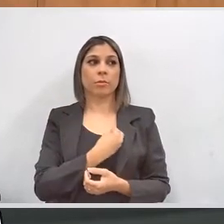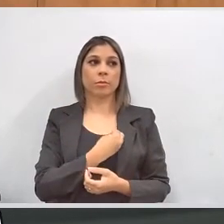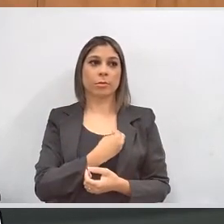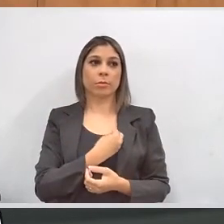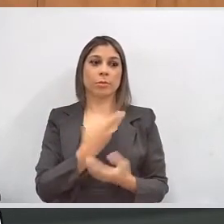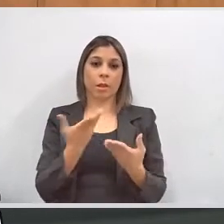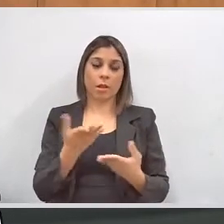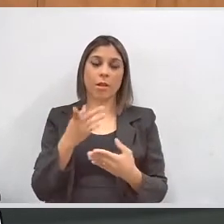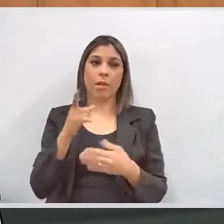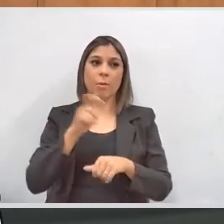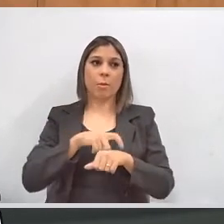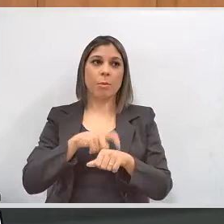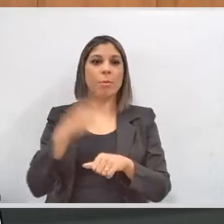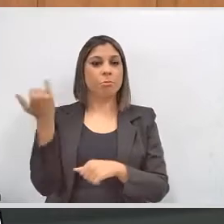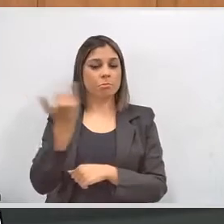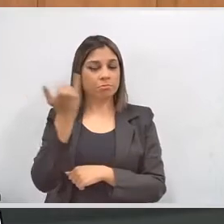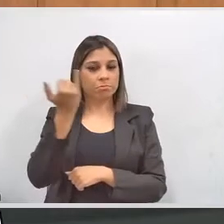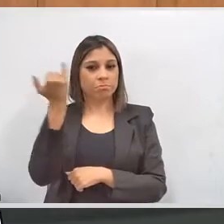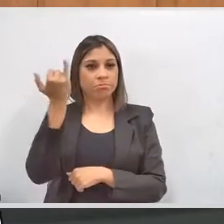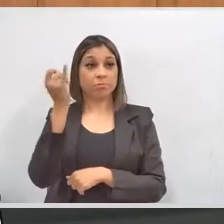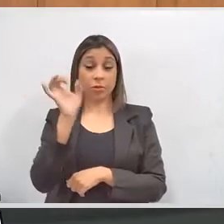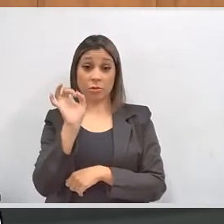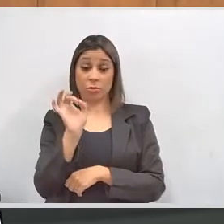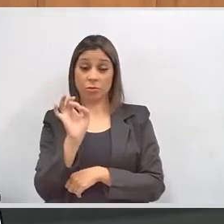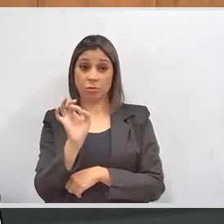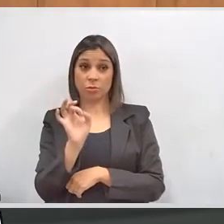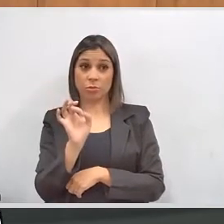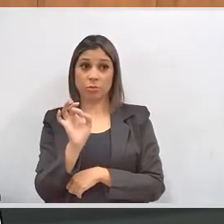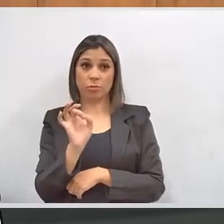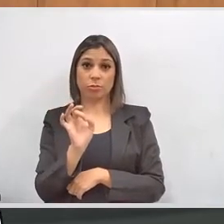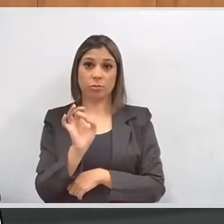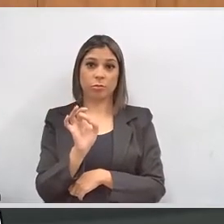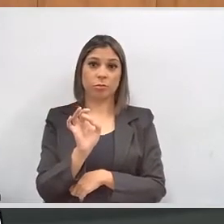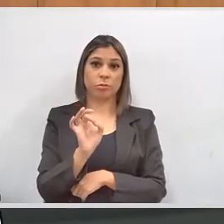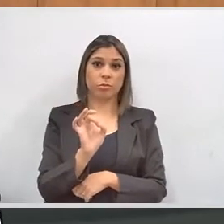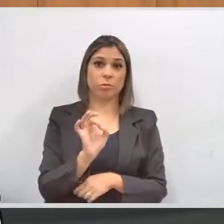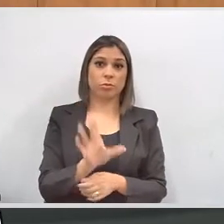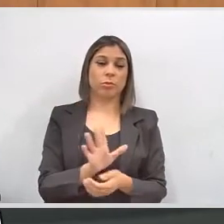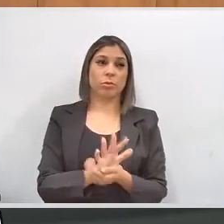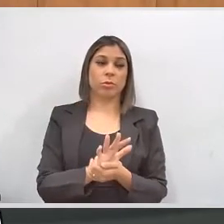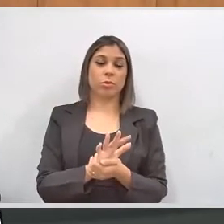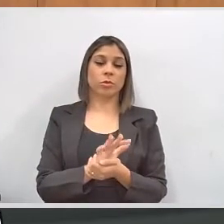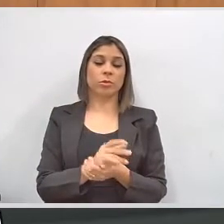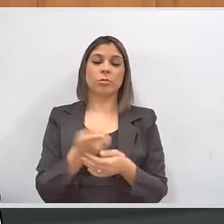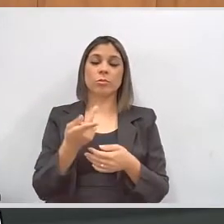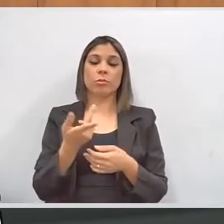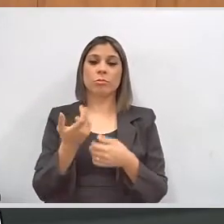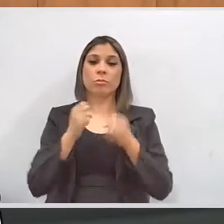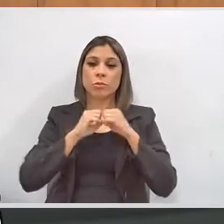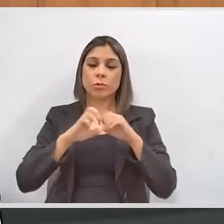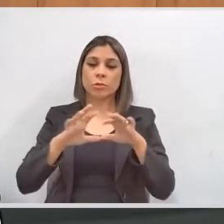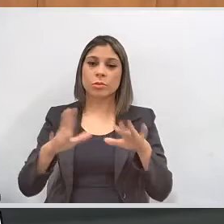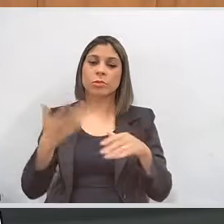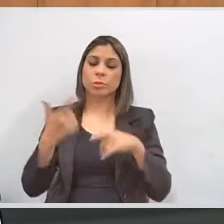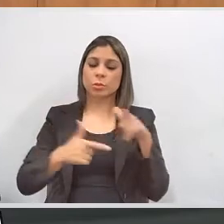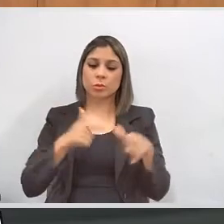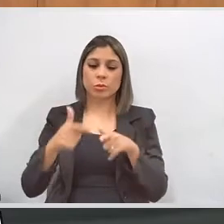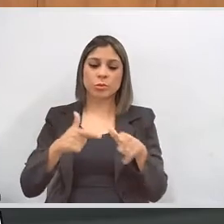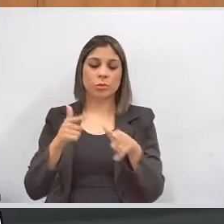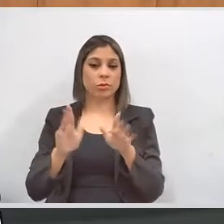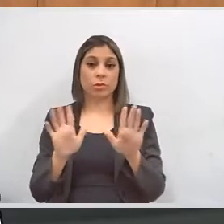repito, reputo importantíssimo, não apenas para a difusão desse serviço que